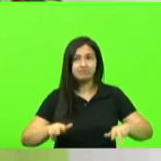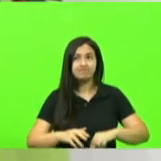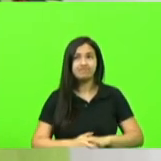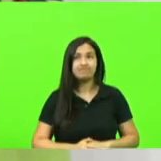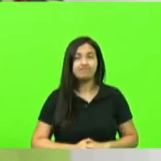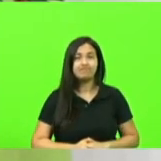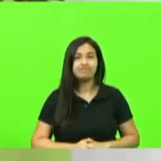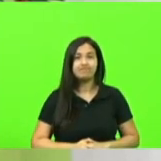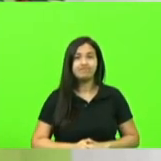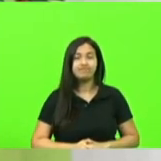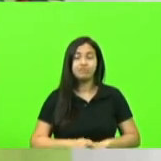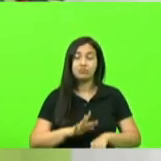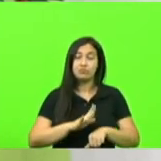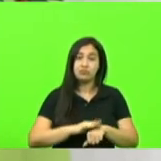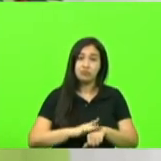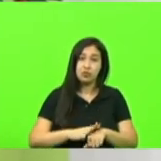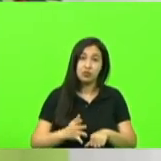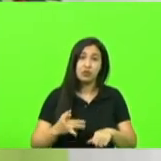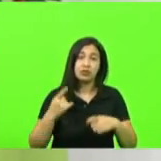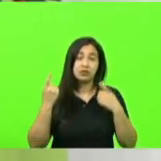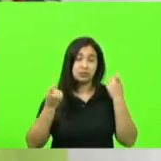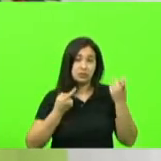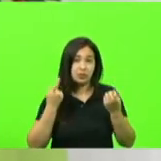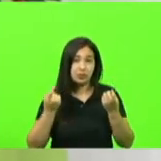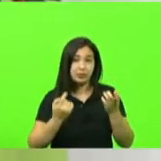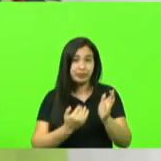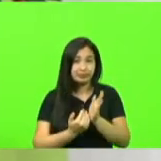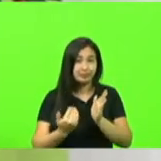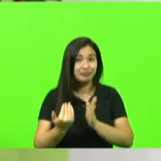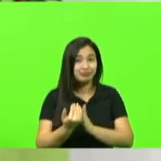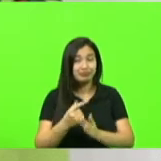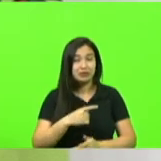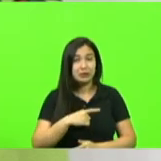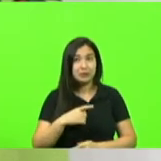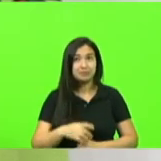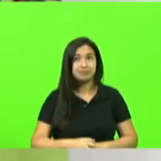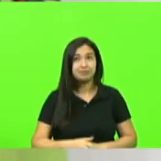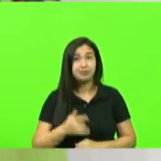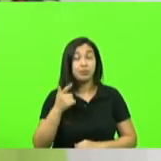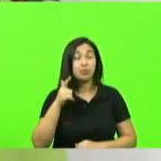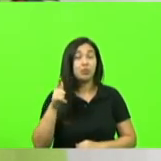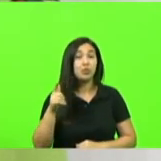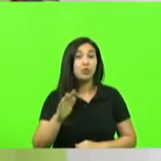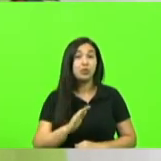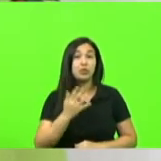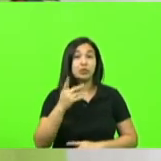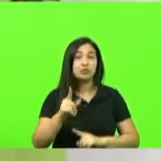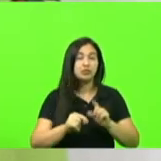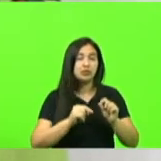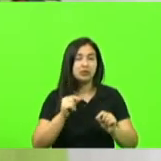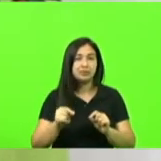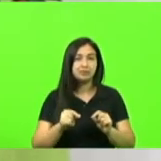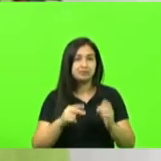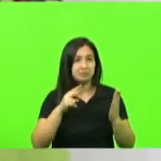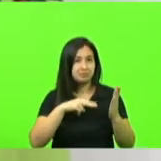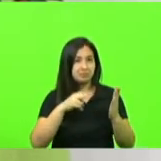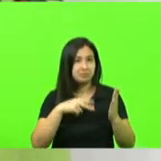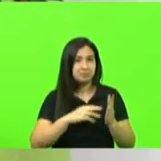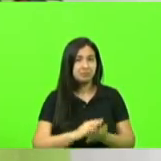doenças pela preocupação e aqui eu quero colocar um caso com muitas dores